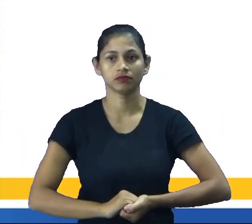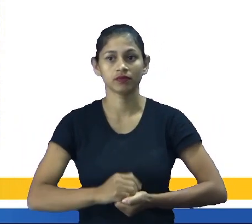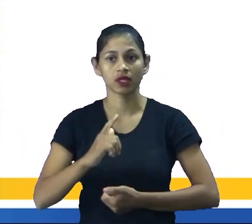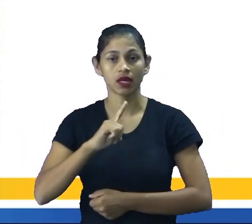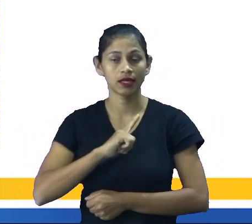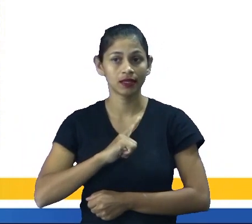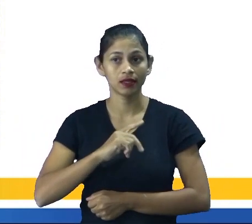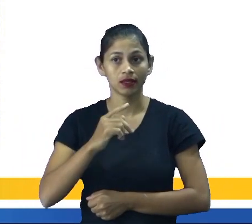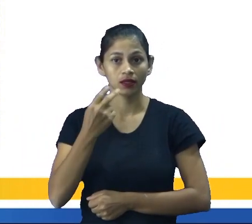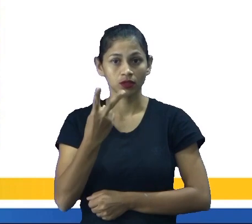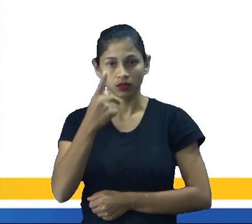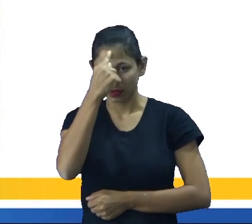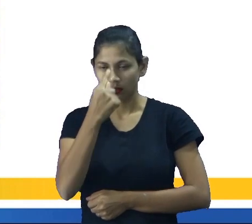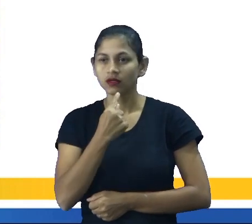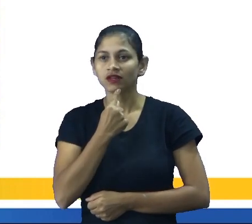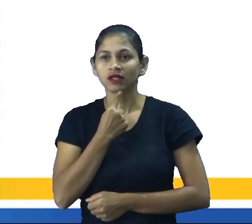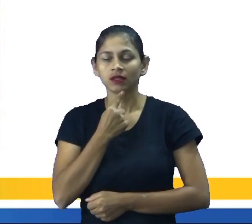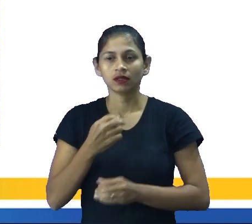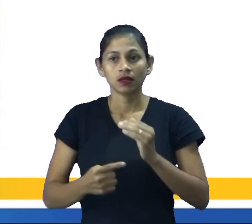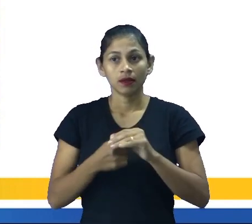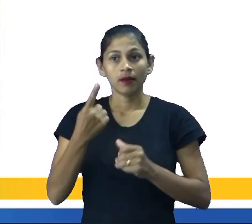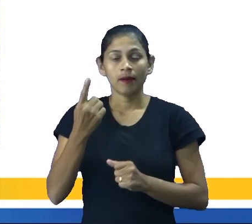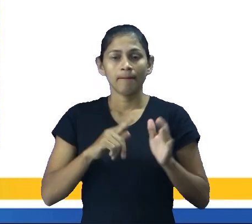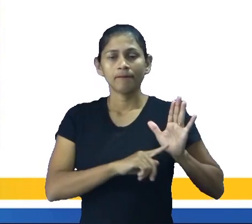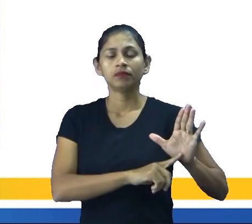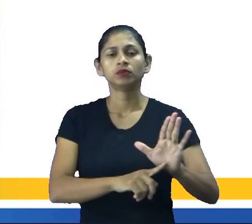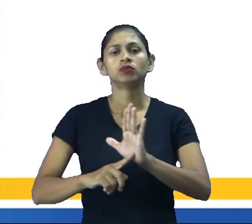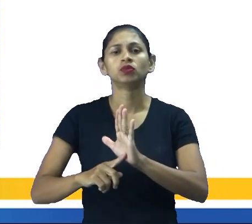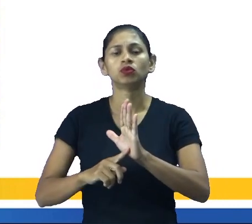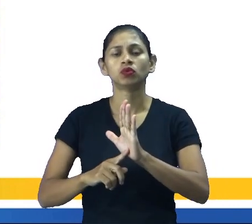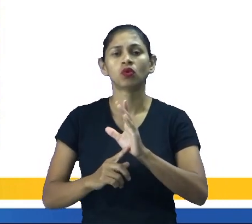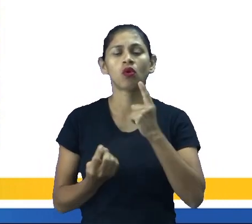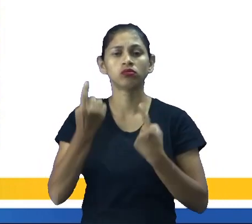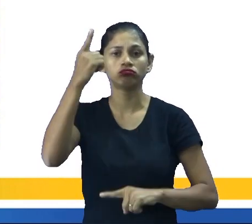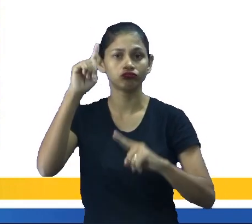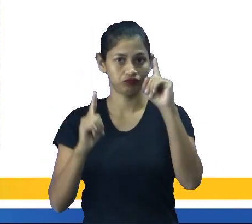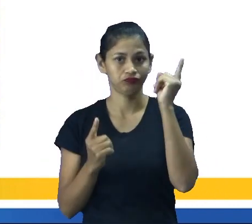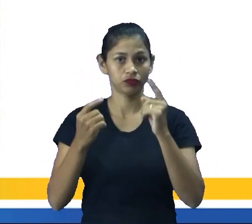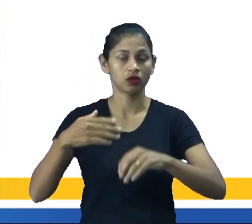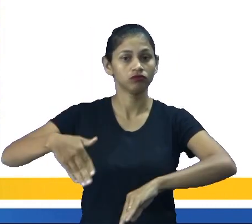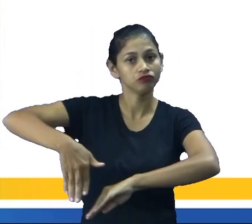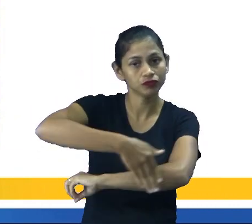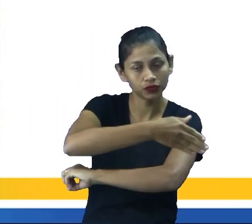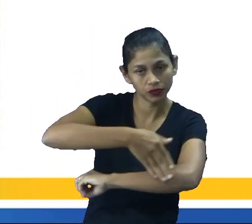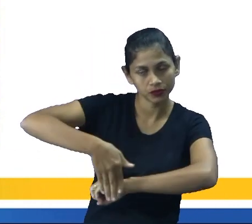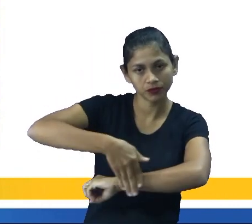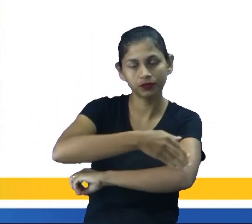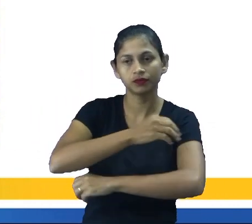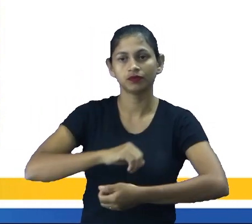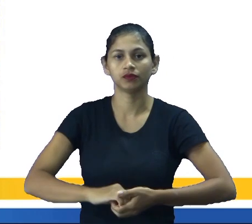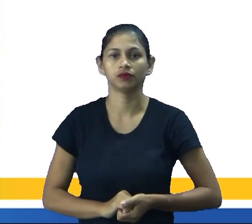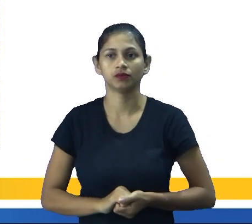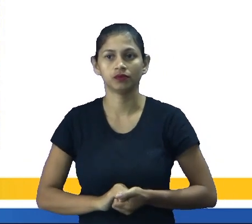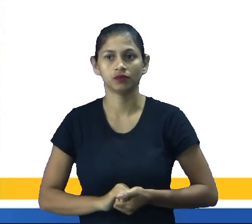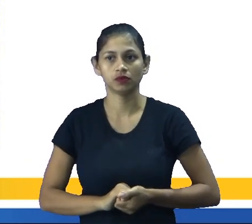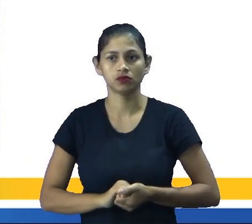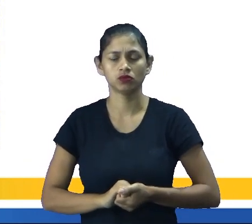imagens. A primeira, ela retrata o Carnaval de rua, ok? Geralmente aí no